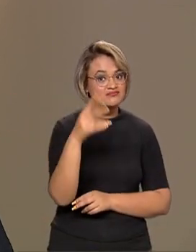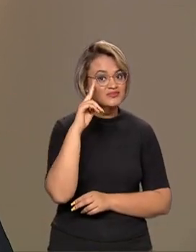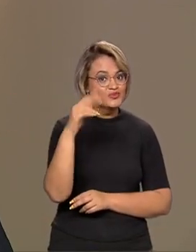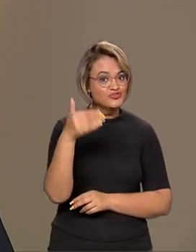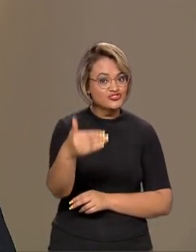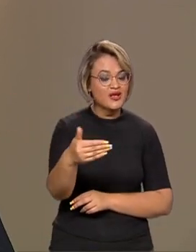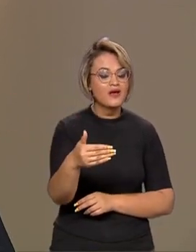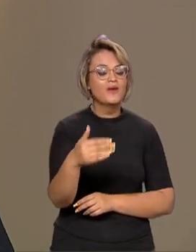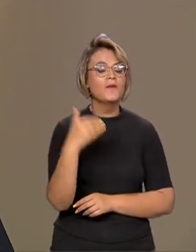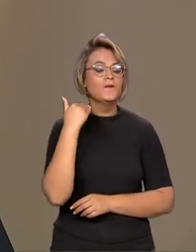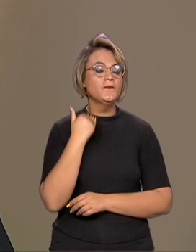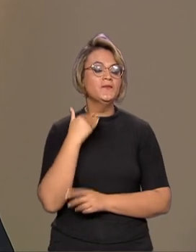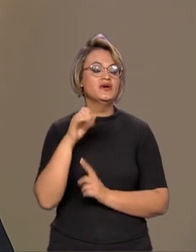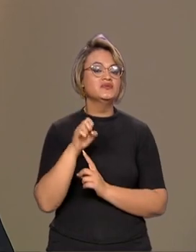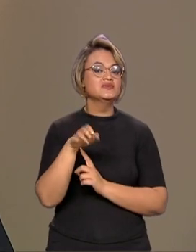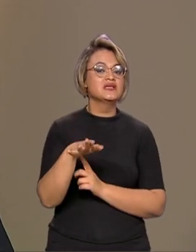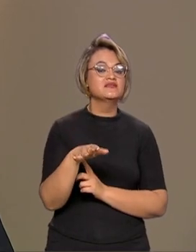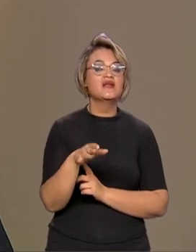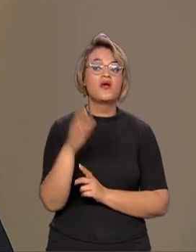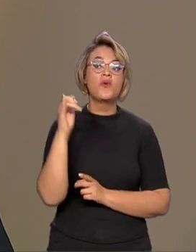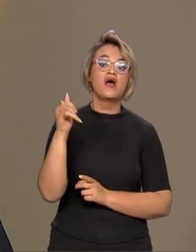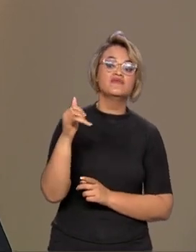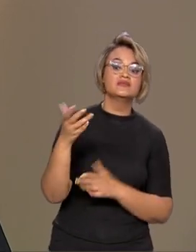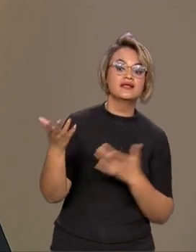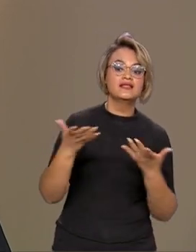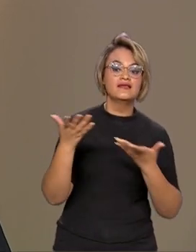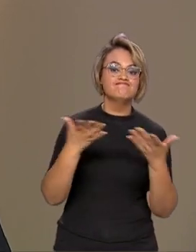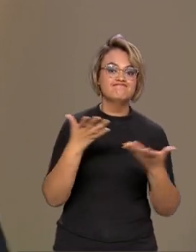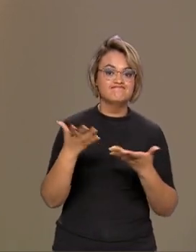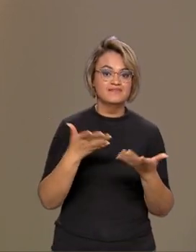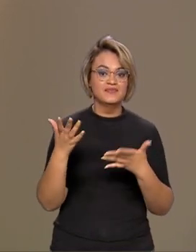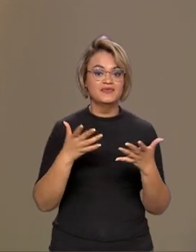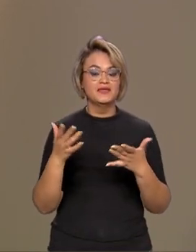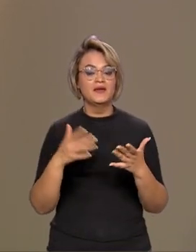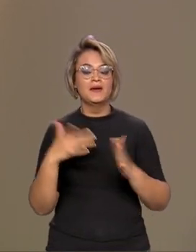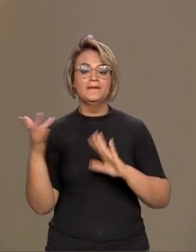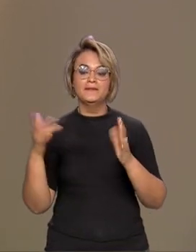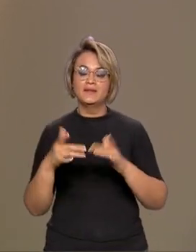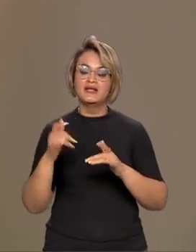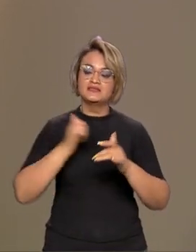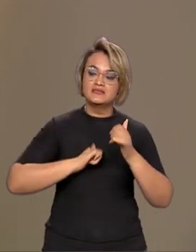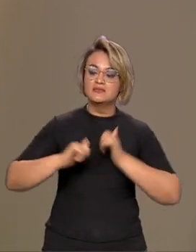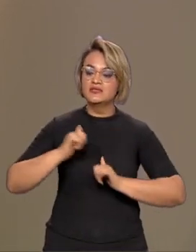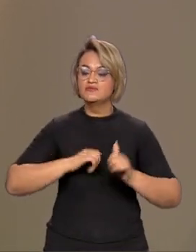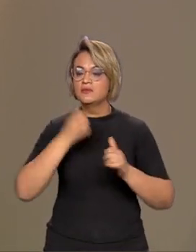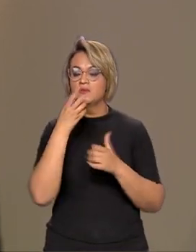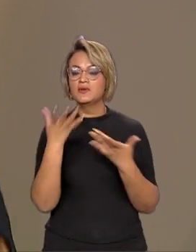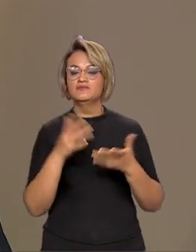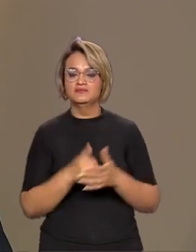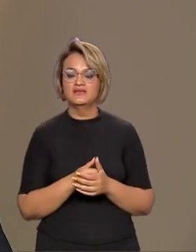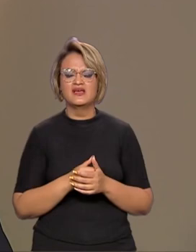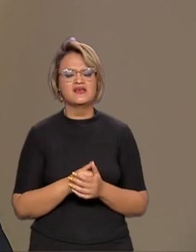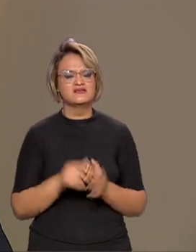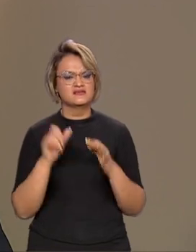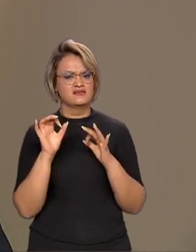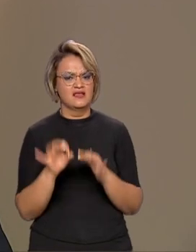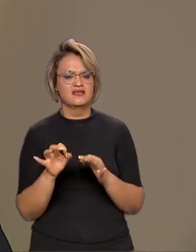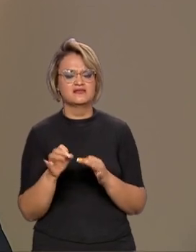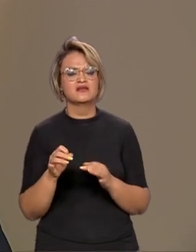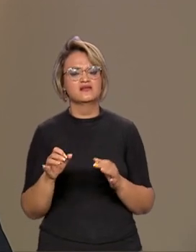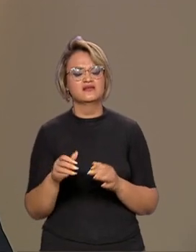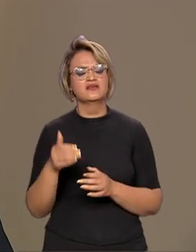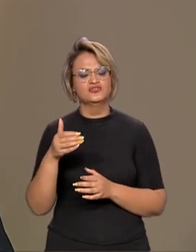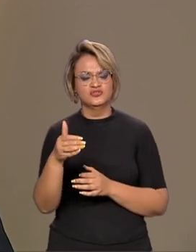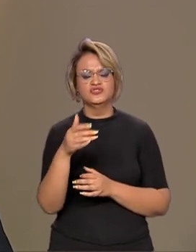Central possa dar a primeira sinalização para corresponder a essa boa expectativa. Seguramente, nós podemos, sim, chegar